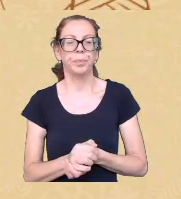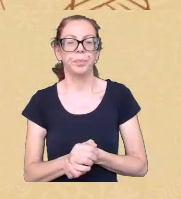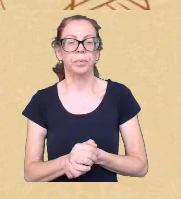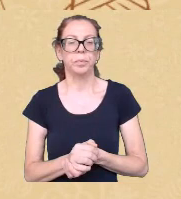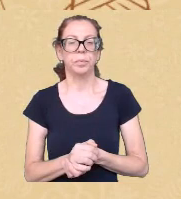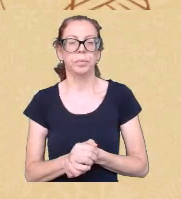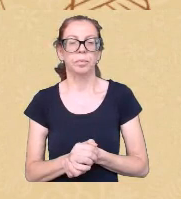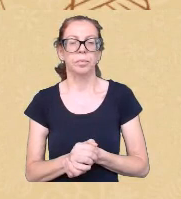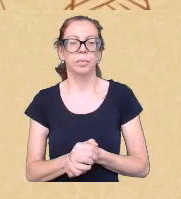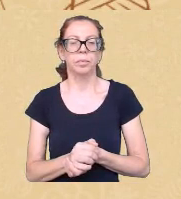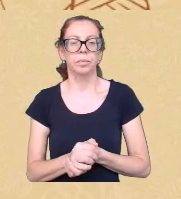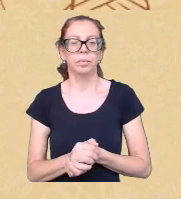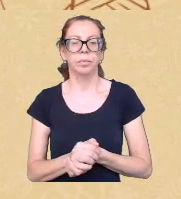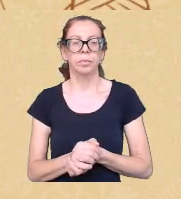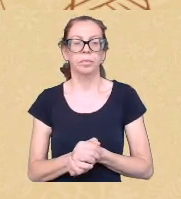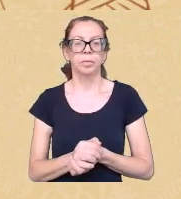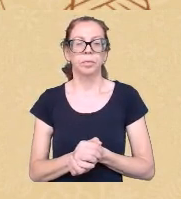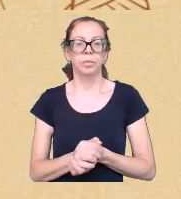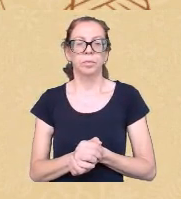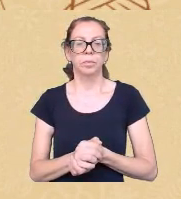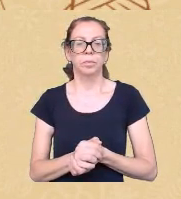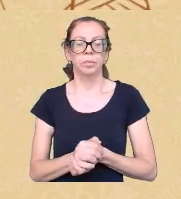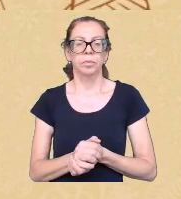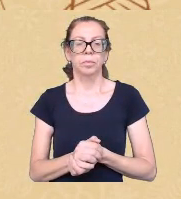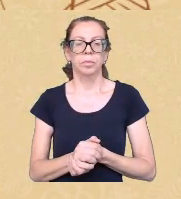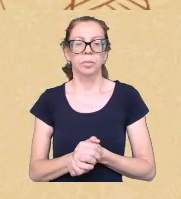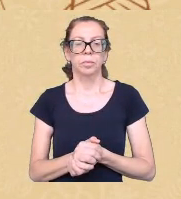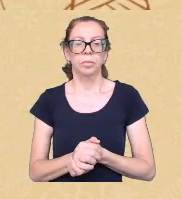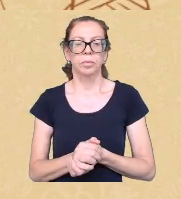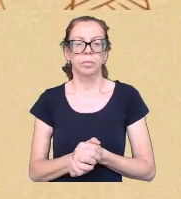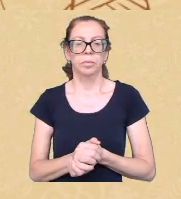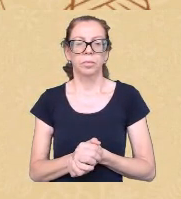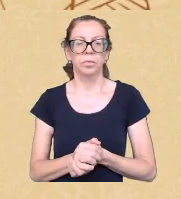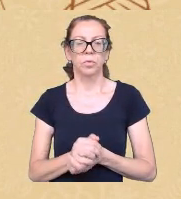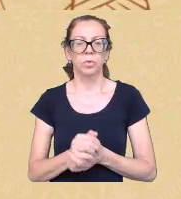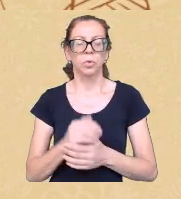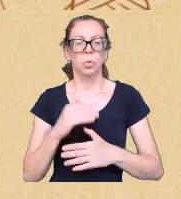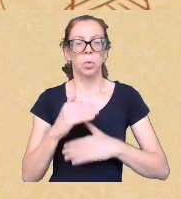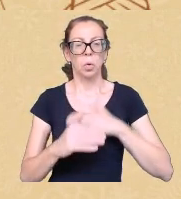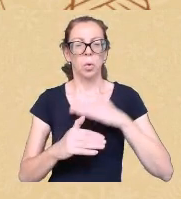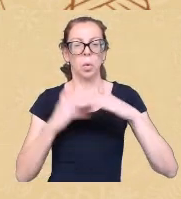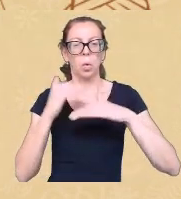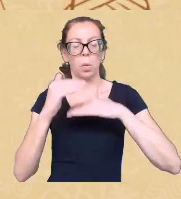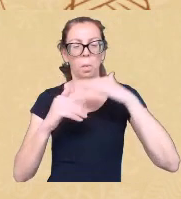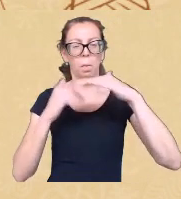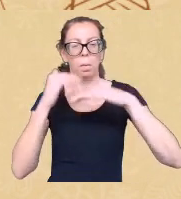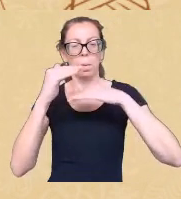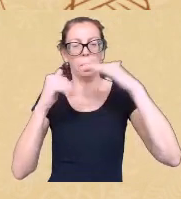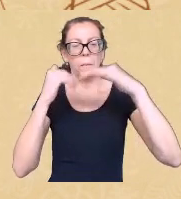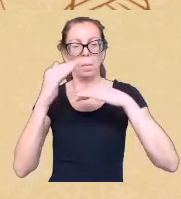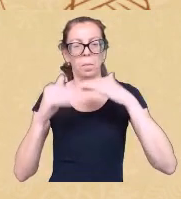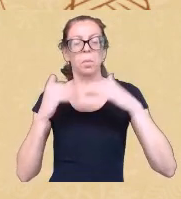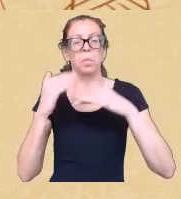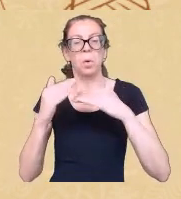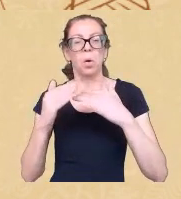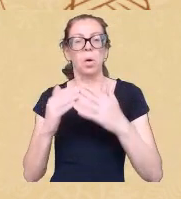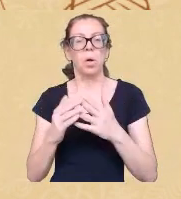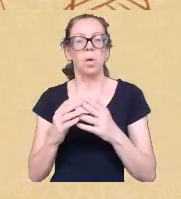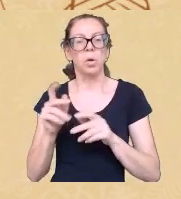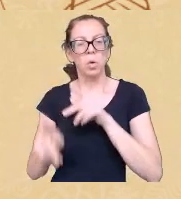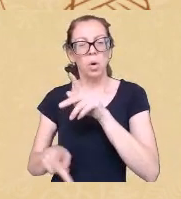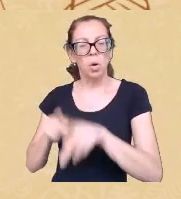é é é esse processo de deslegitimação né de quando um povo não fala